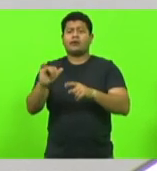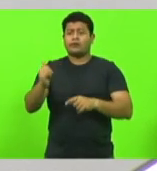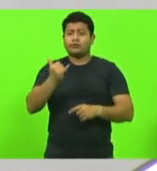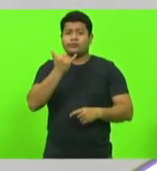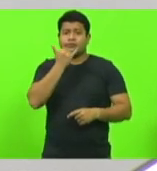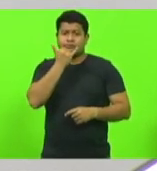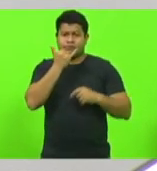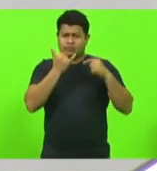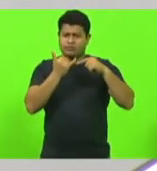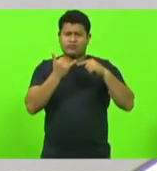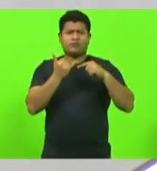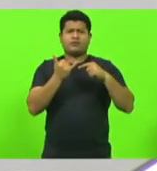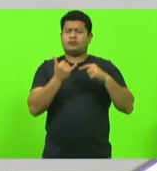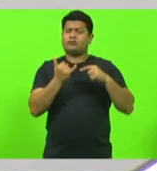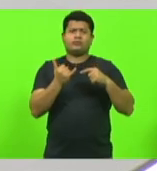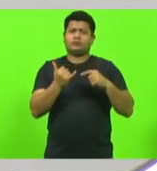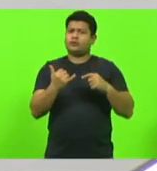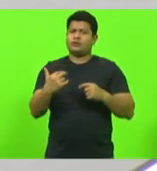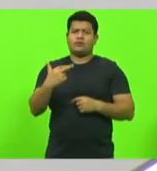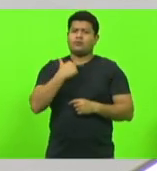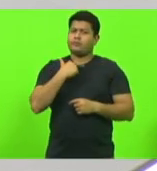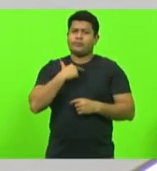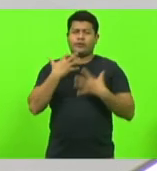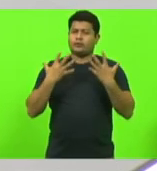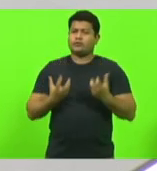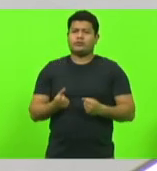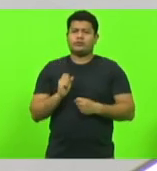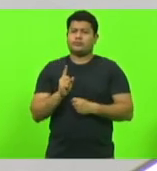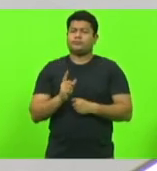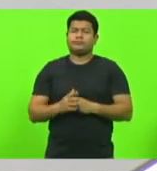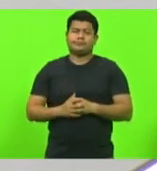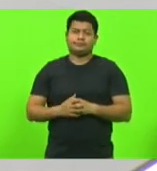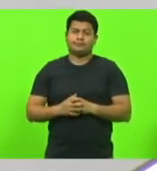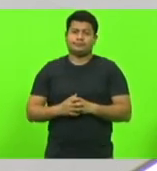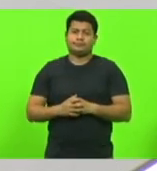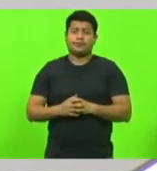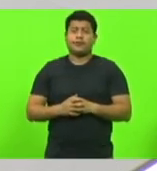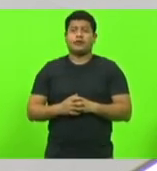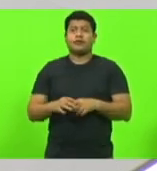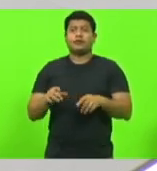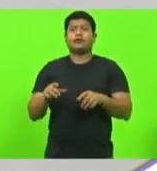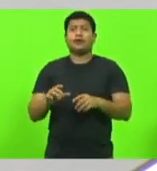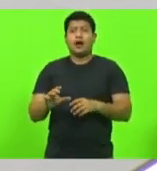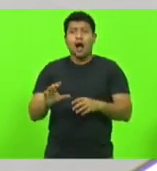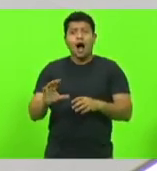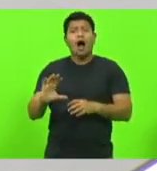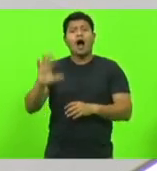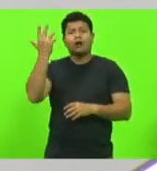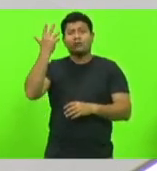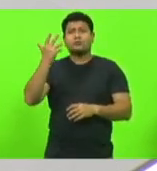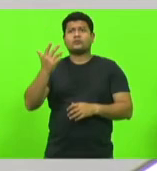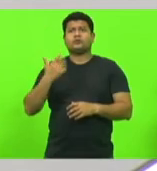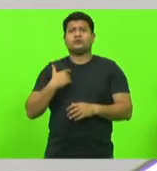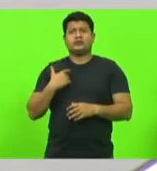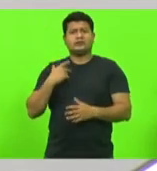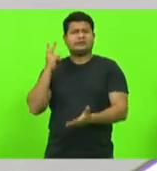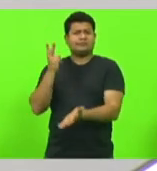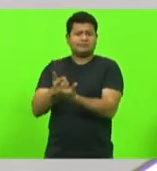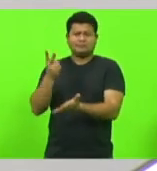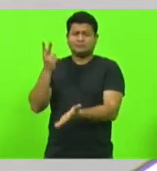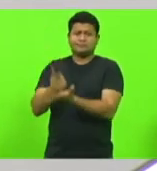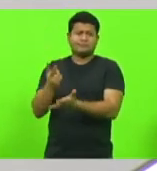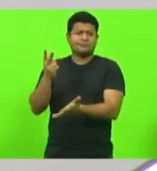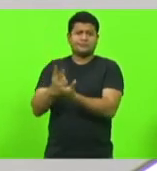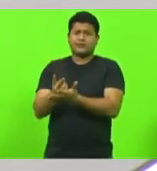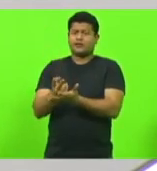extrema contra uma mulher, e que ainda acontecem diuturnamente nos lares